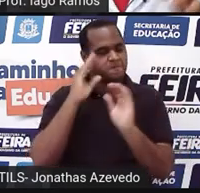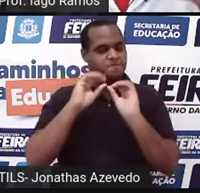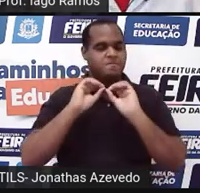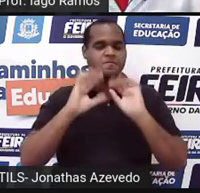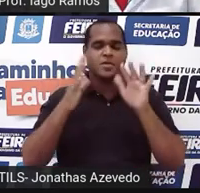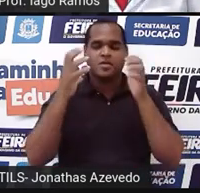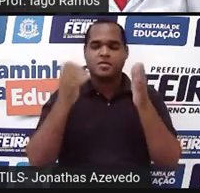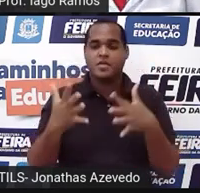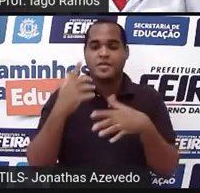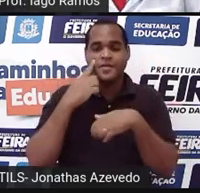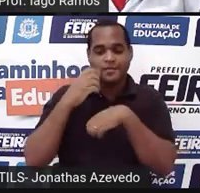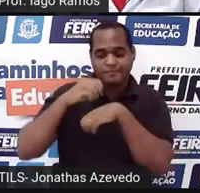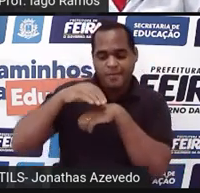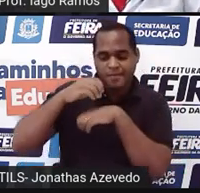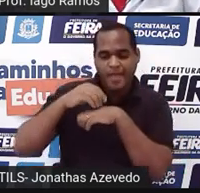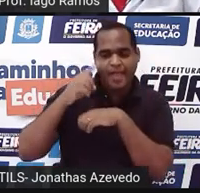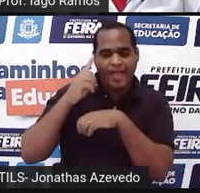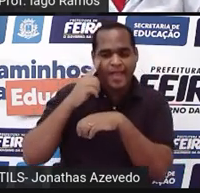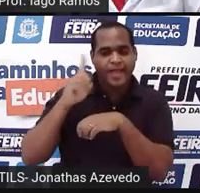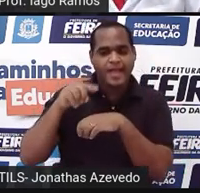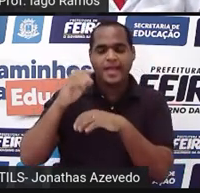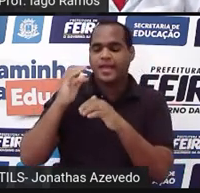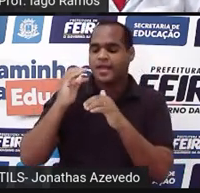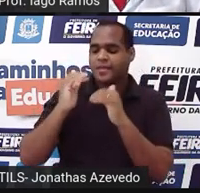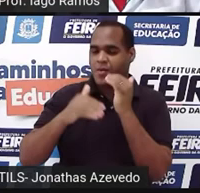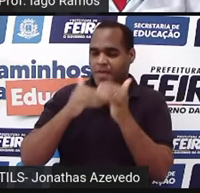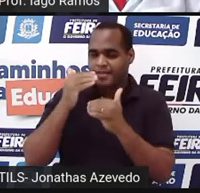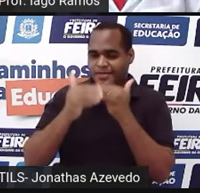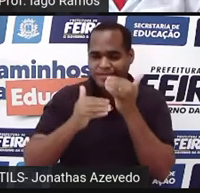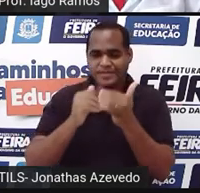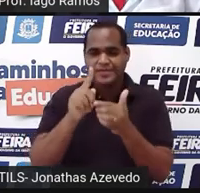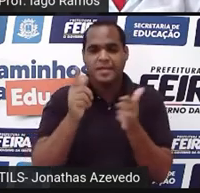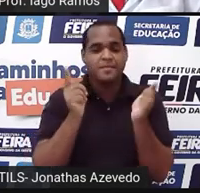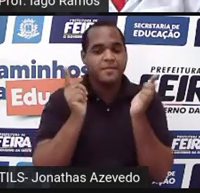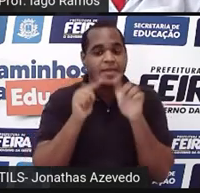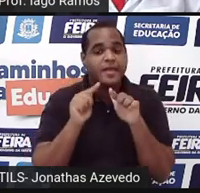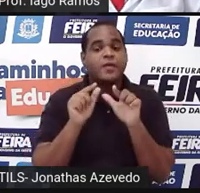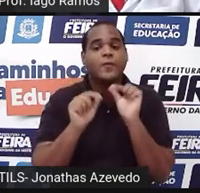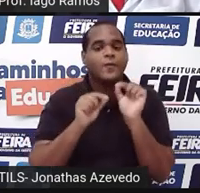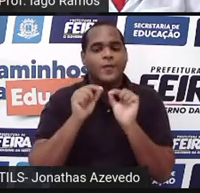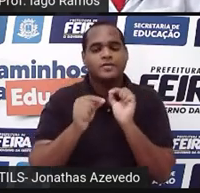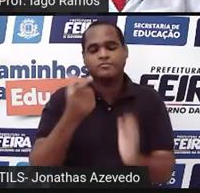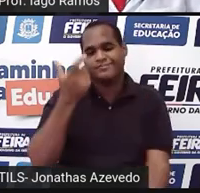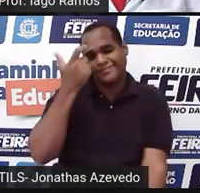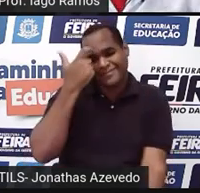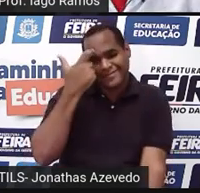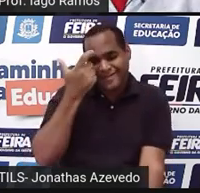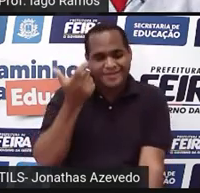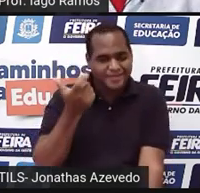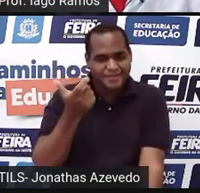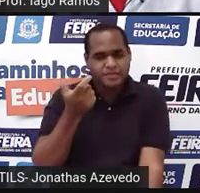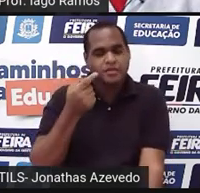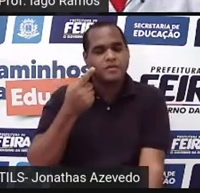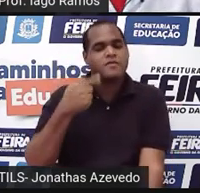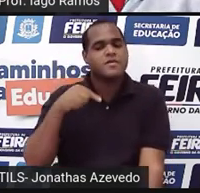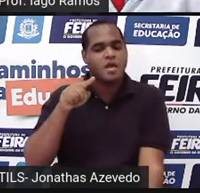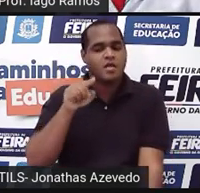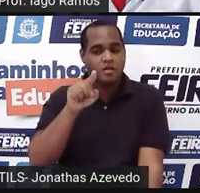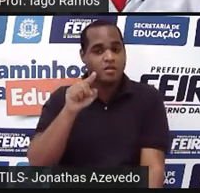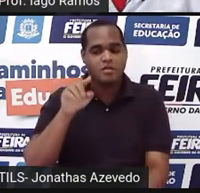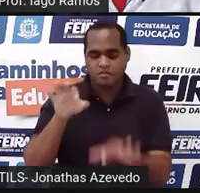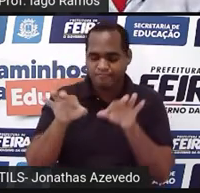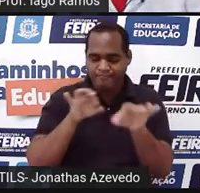que esse processo acontece na nossa mente. Tá bom? A gente pensa, tá?